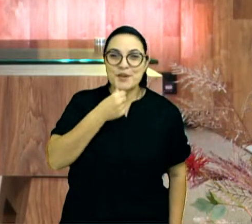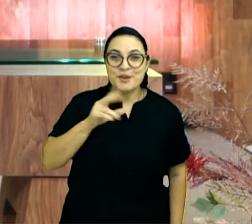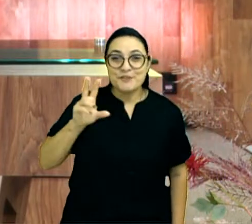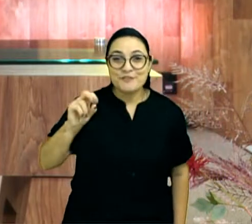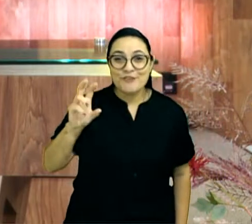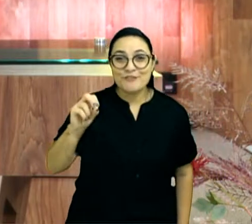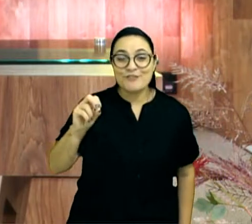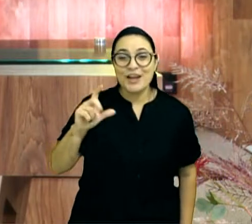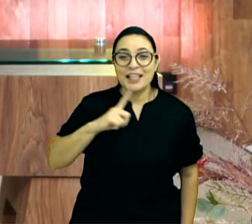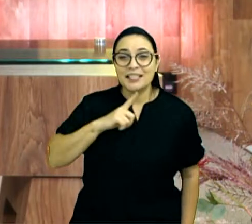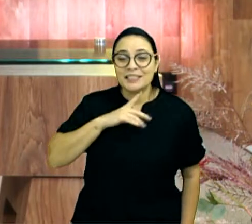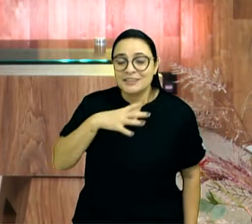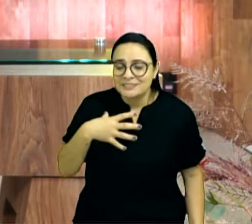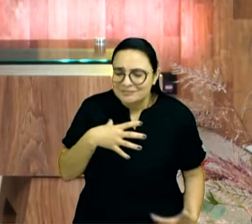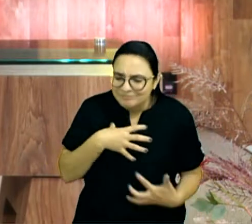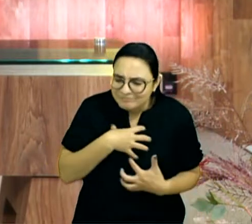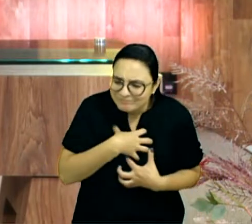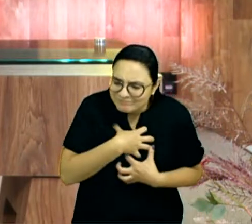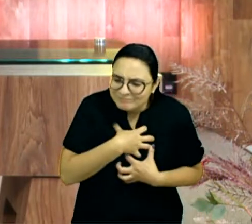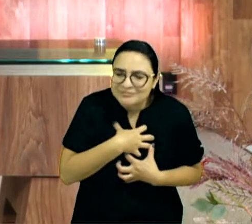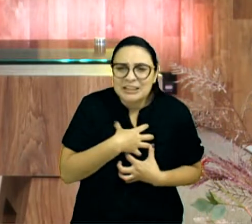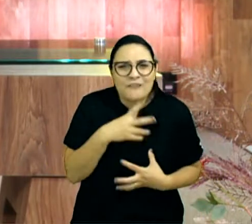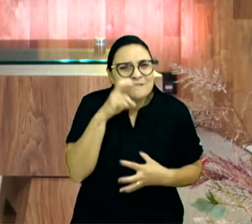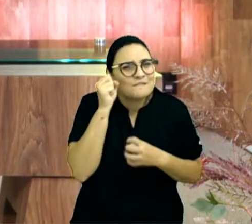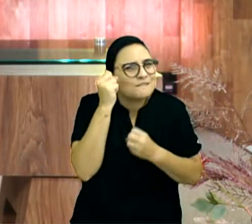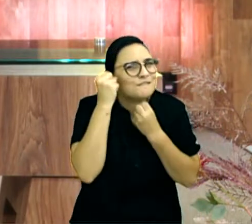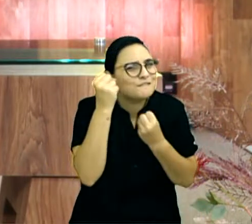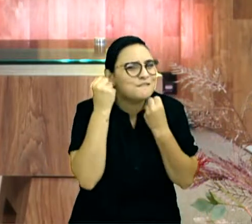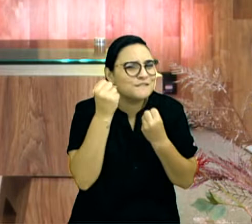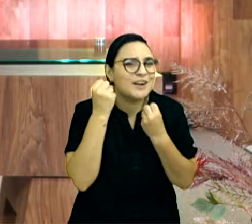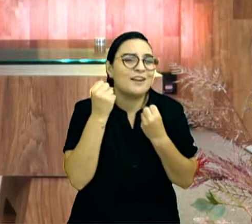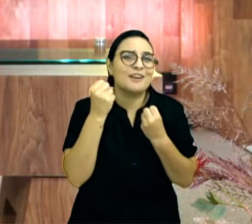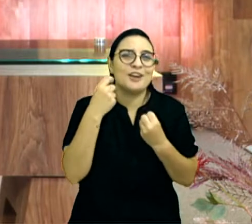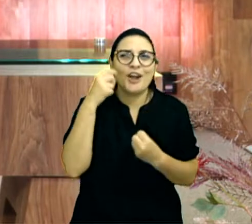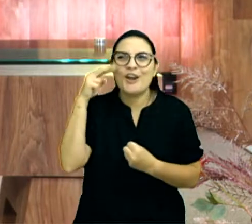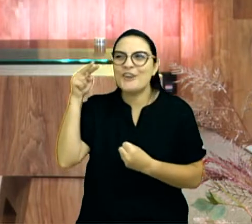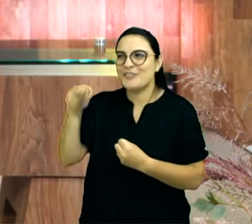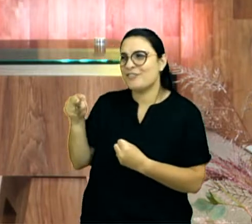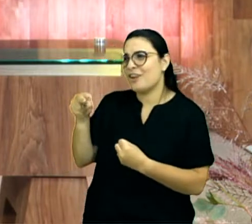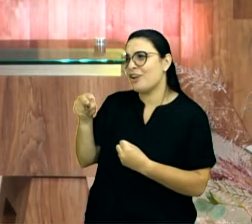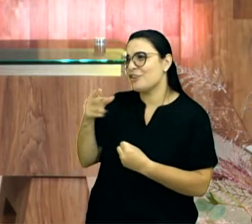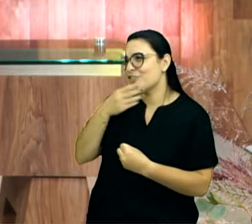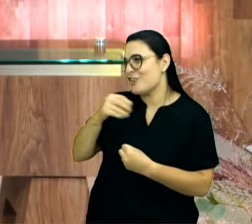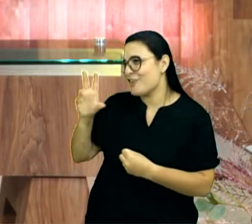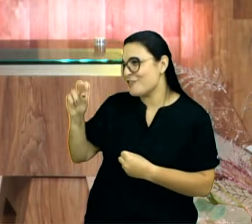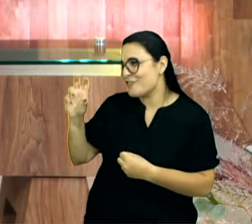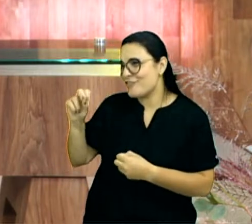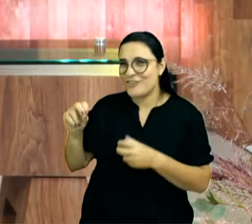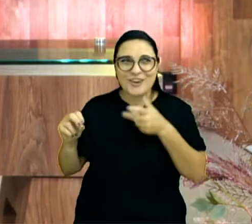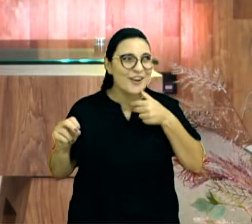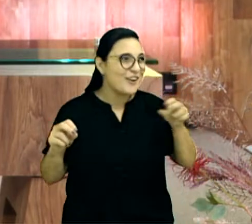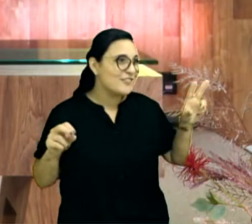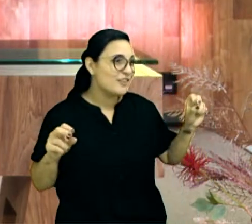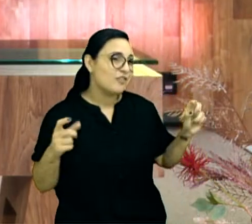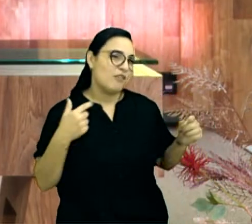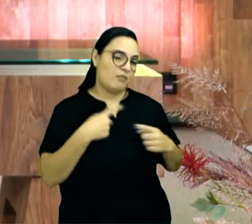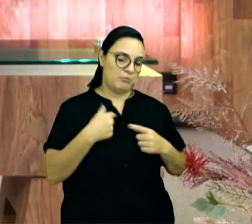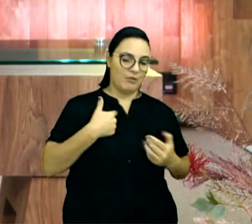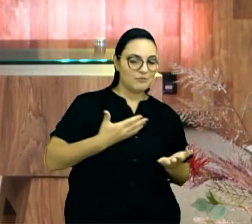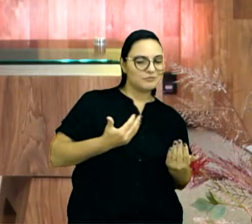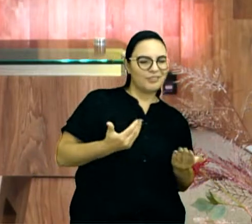e é um amor impressionante. Eu vi os vovôs falando, os velhinhos falando, porque eu sou um avô jovem, então ainda estou me adaptando.